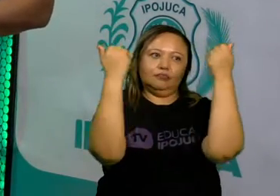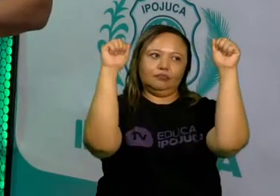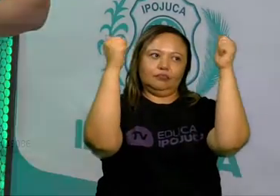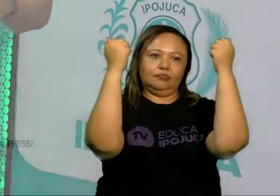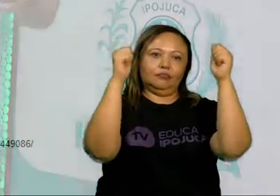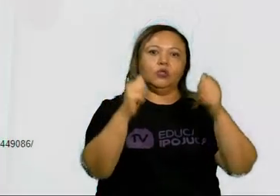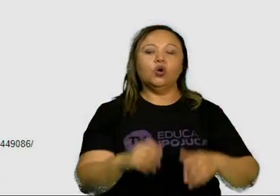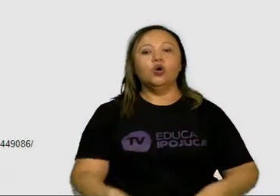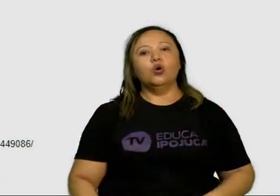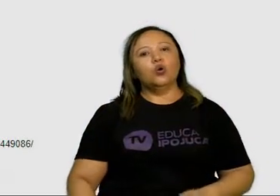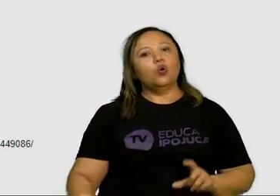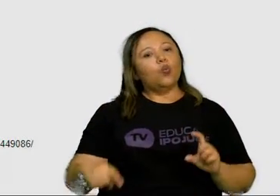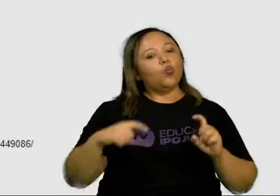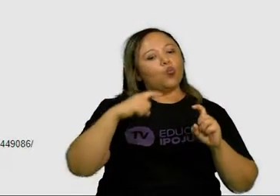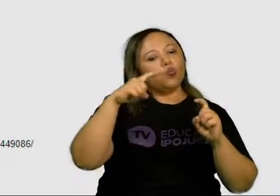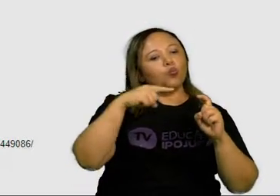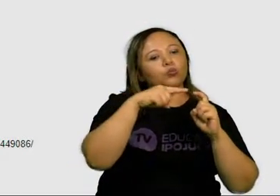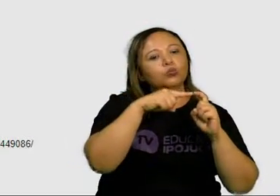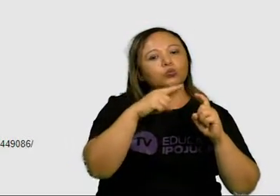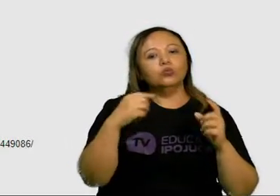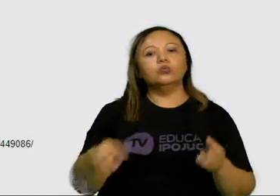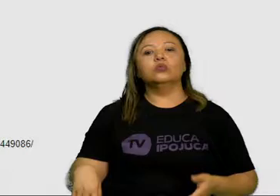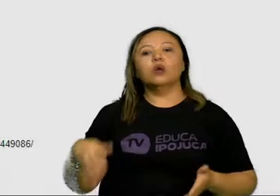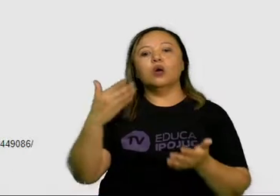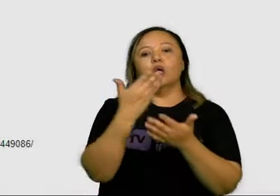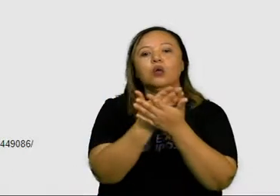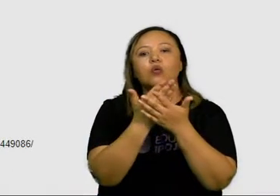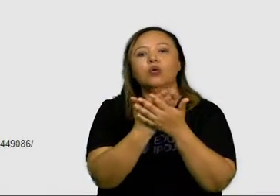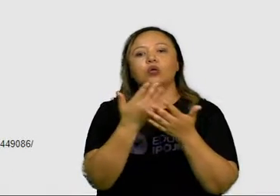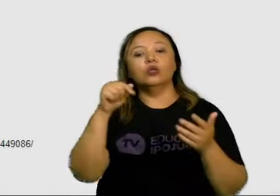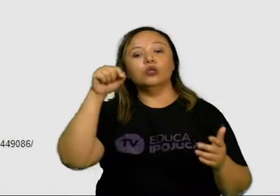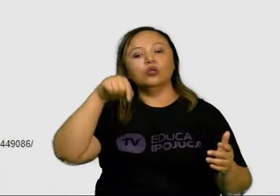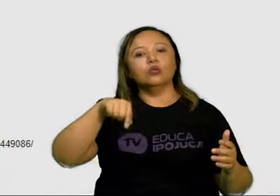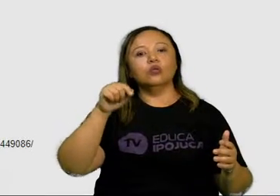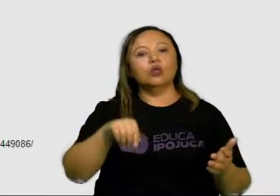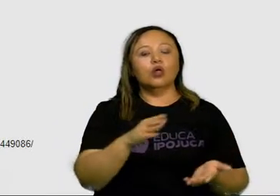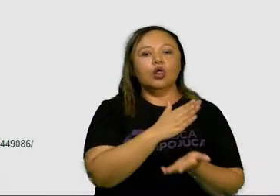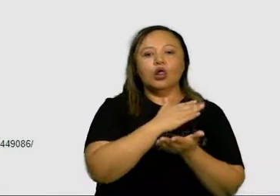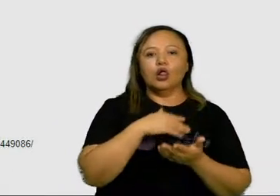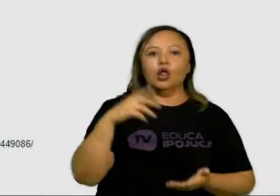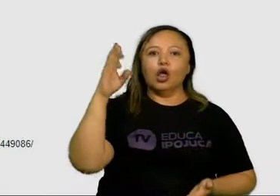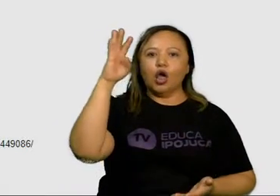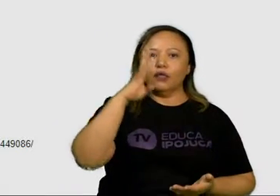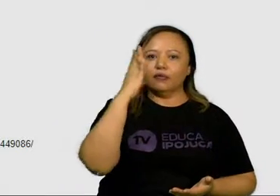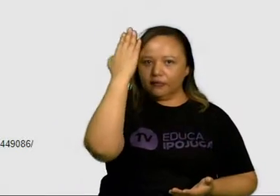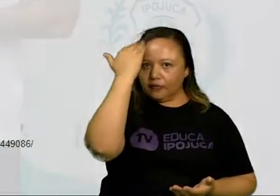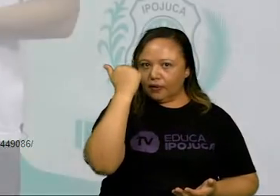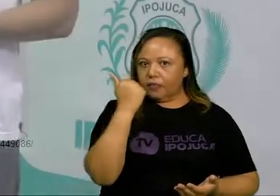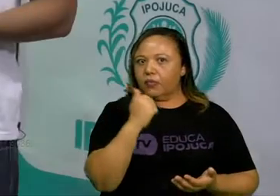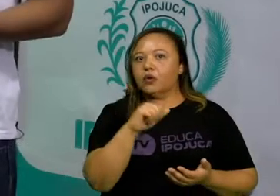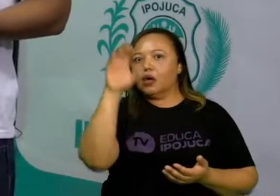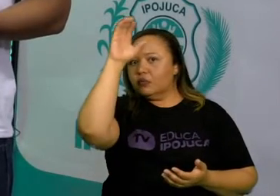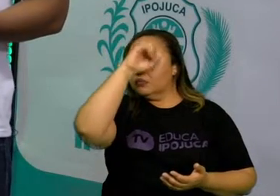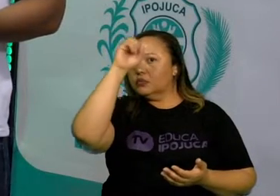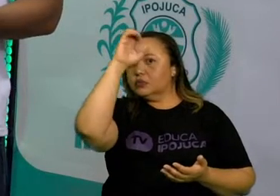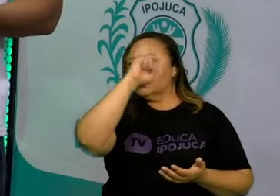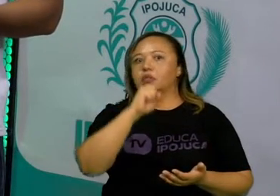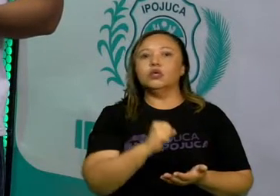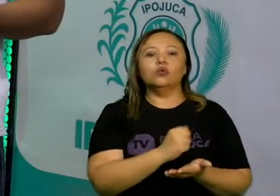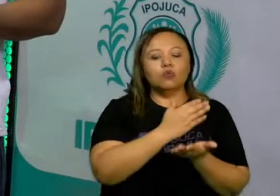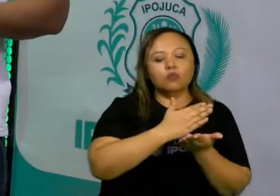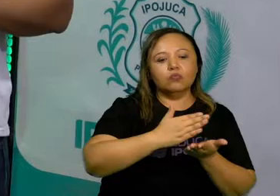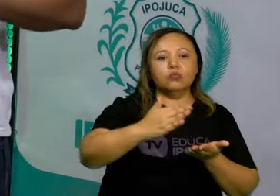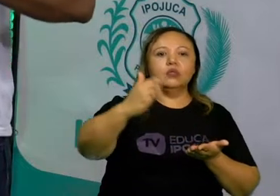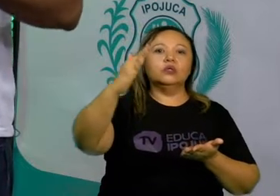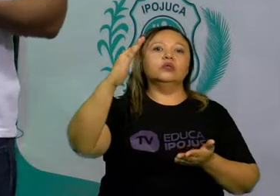O objetivo da nossa aula de hoje é conhecer a historicidade do jogo enquanto conhecimento de cultura corporal, resgatando e